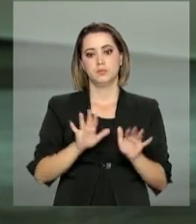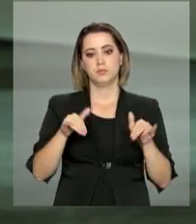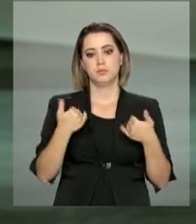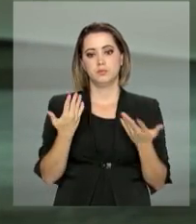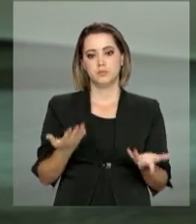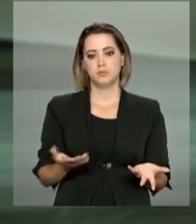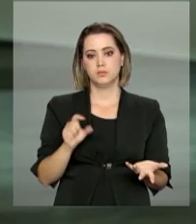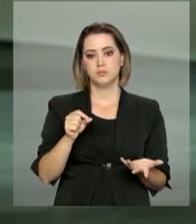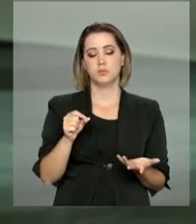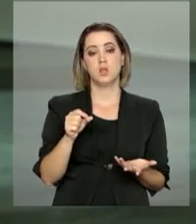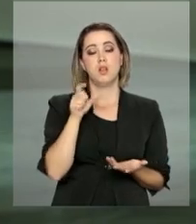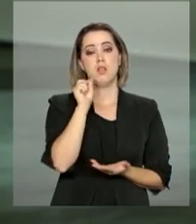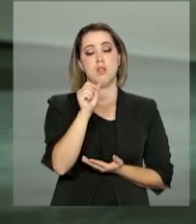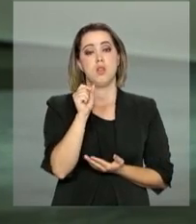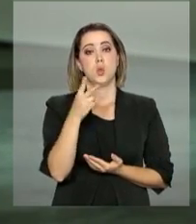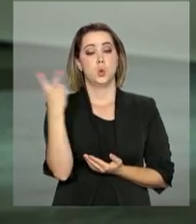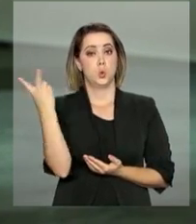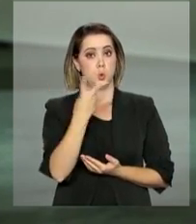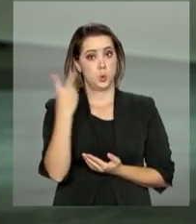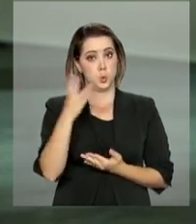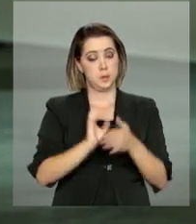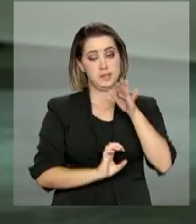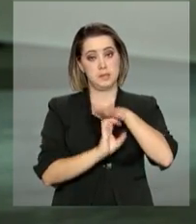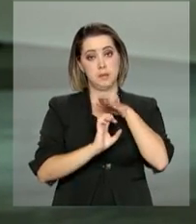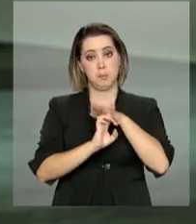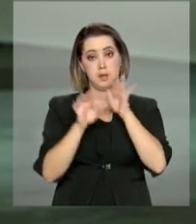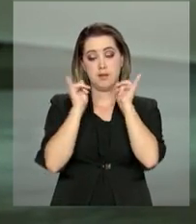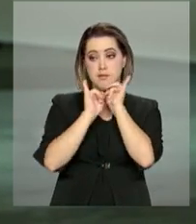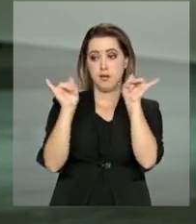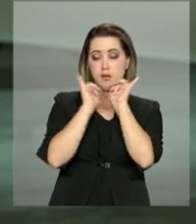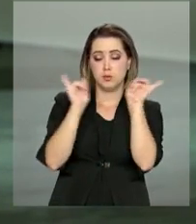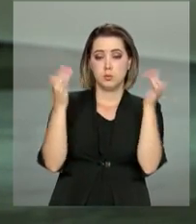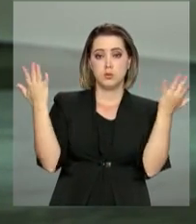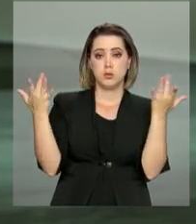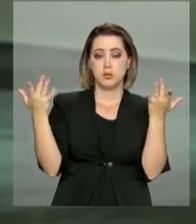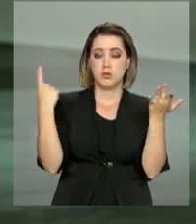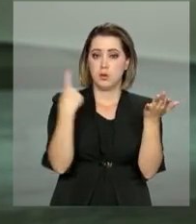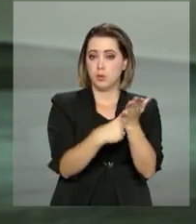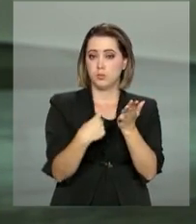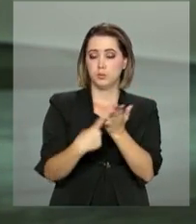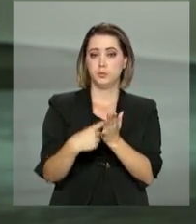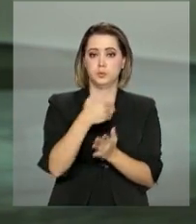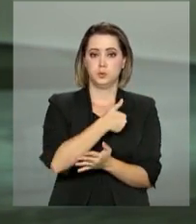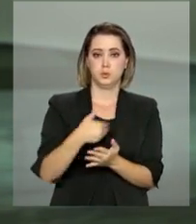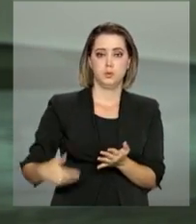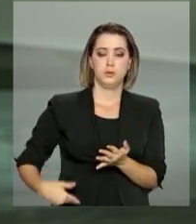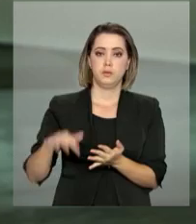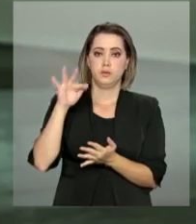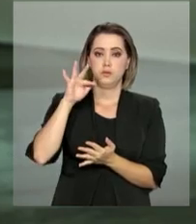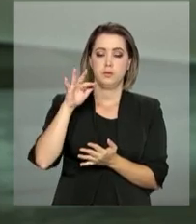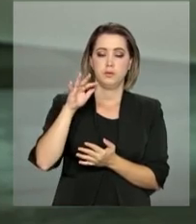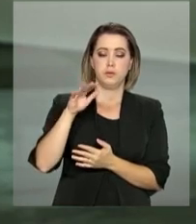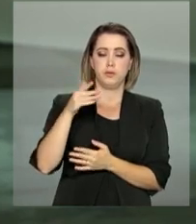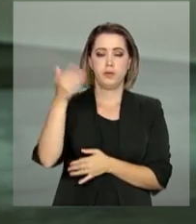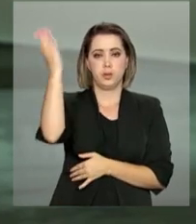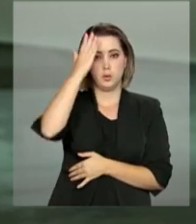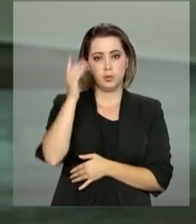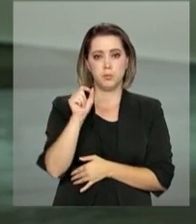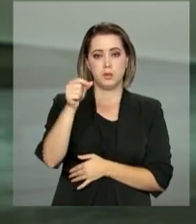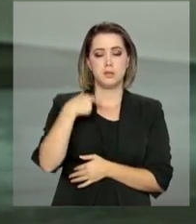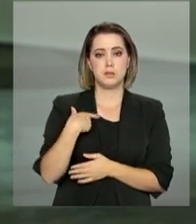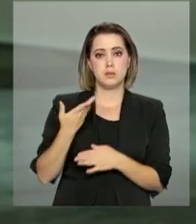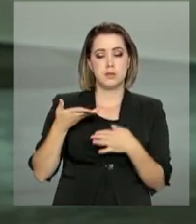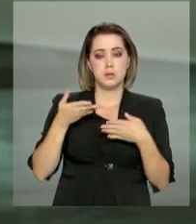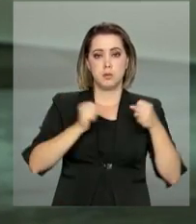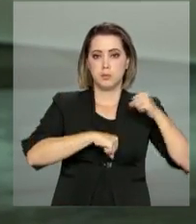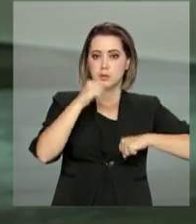a Qualcomm Technologies e a EISI anunciaram um acordo com o governo brasileiro para instalar uma fábrica de semicondutores na